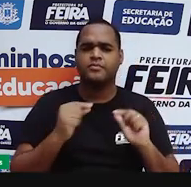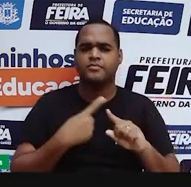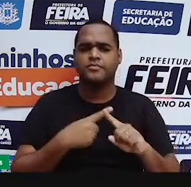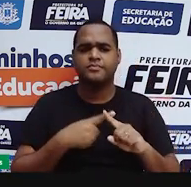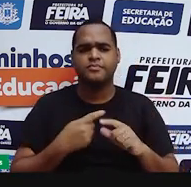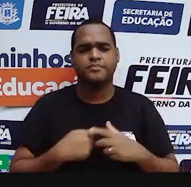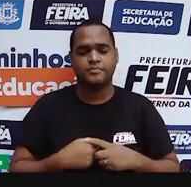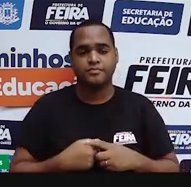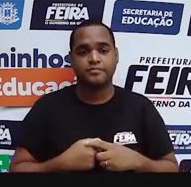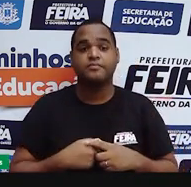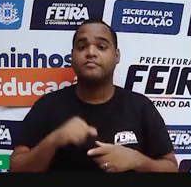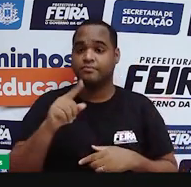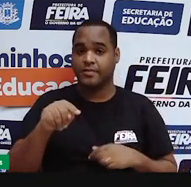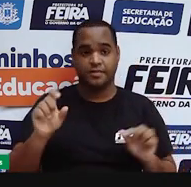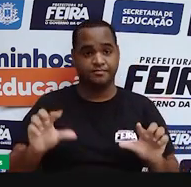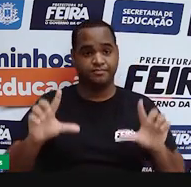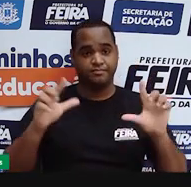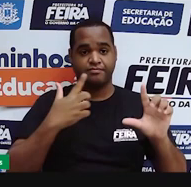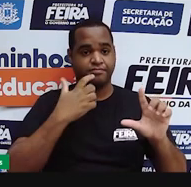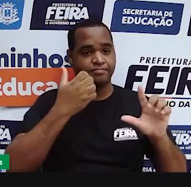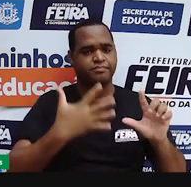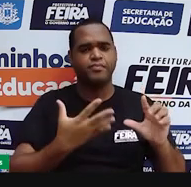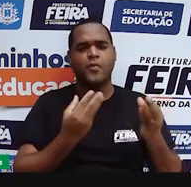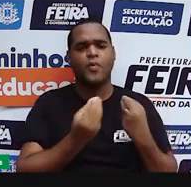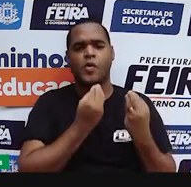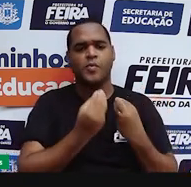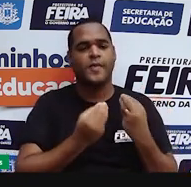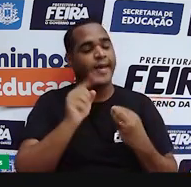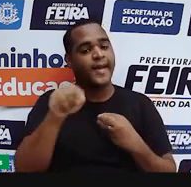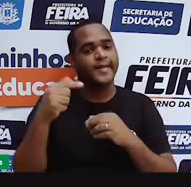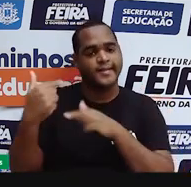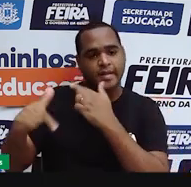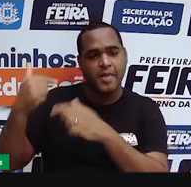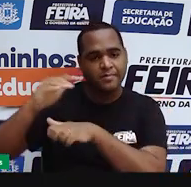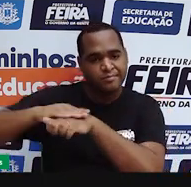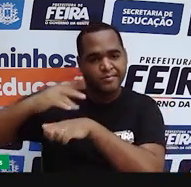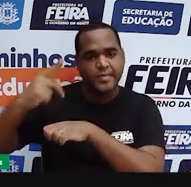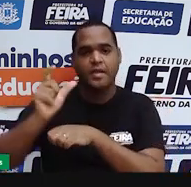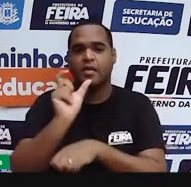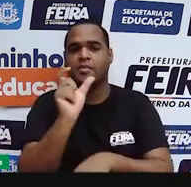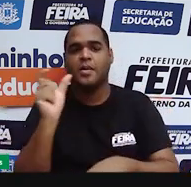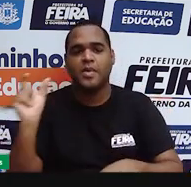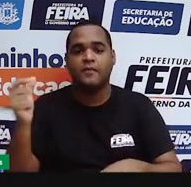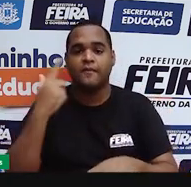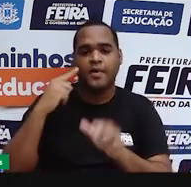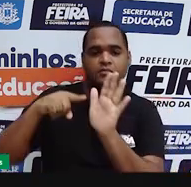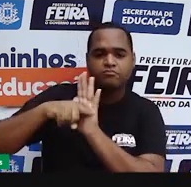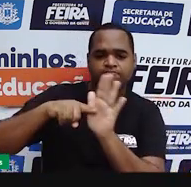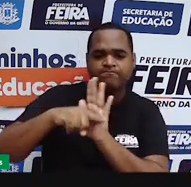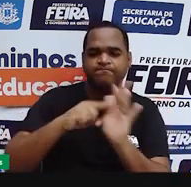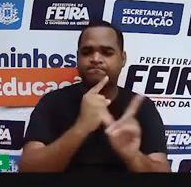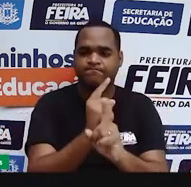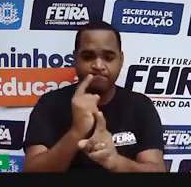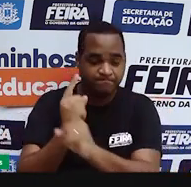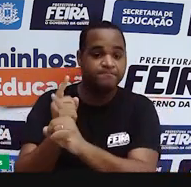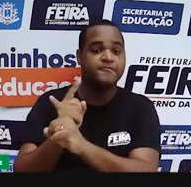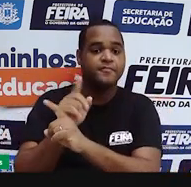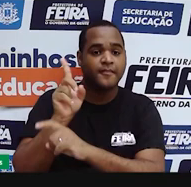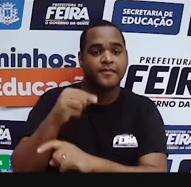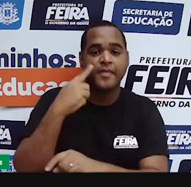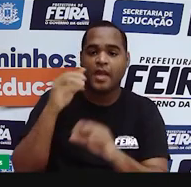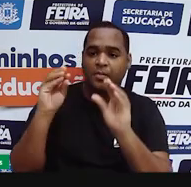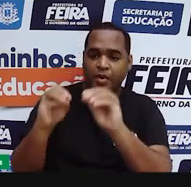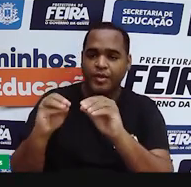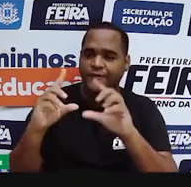plataforma aqui, ela trabalha analisando as palavras que estão ali escritas. Então, se você bota uma imagem aqui, ele não vai